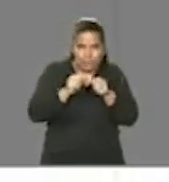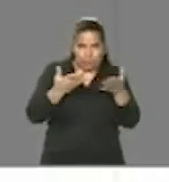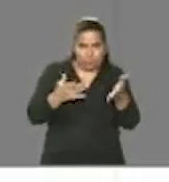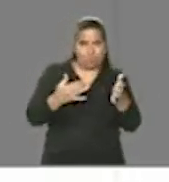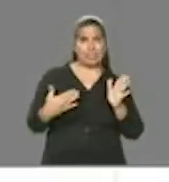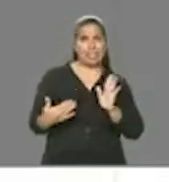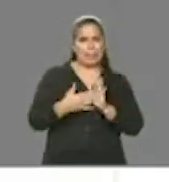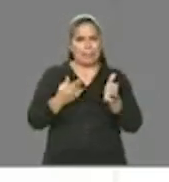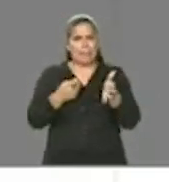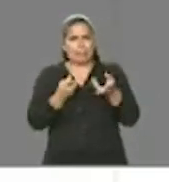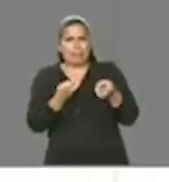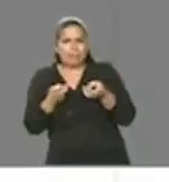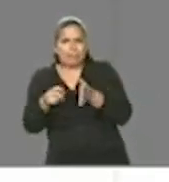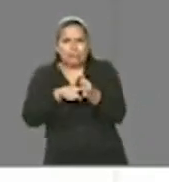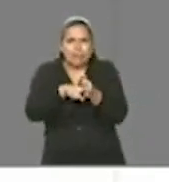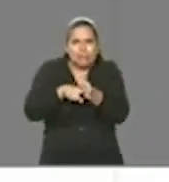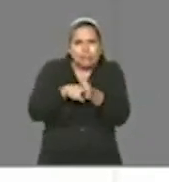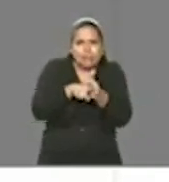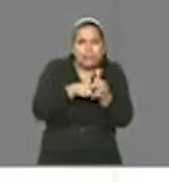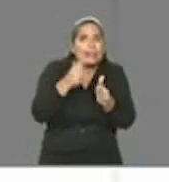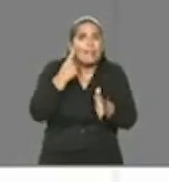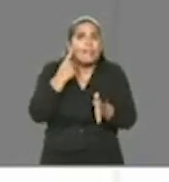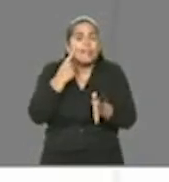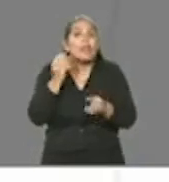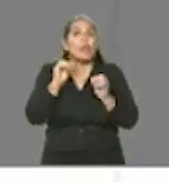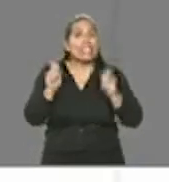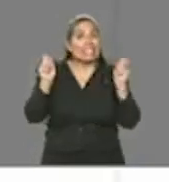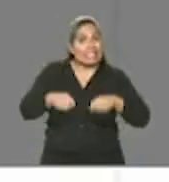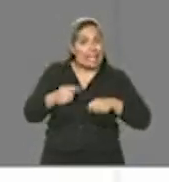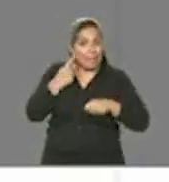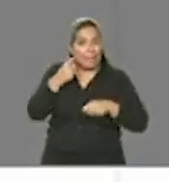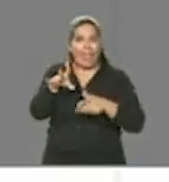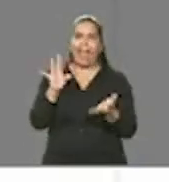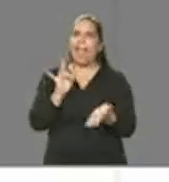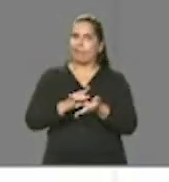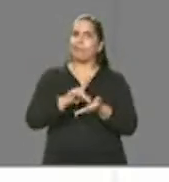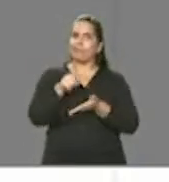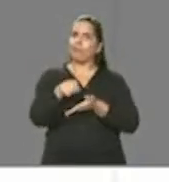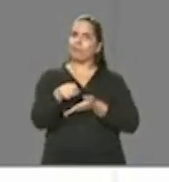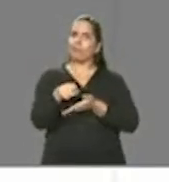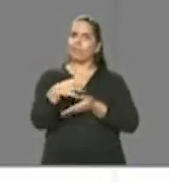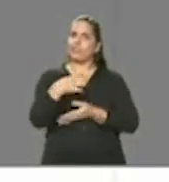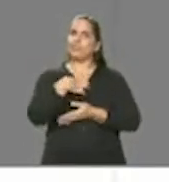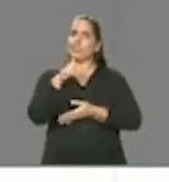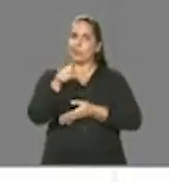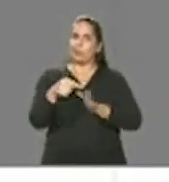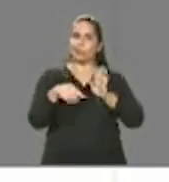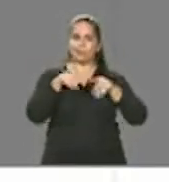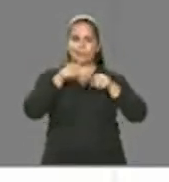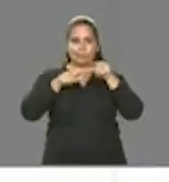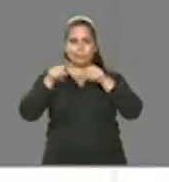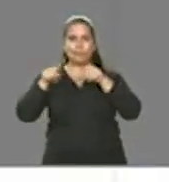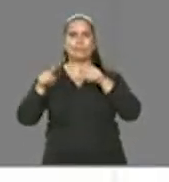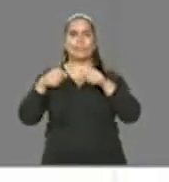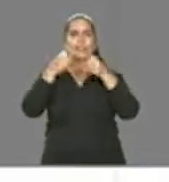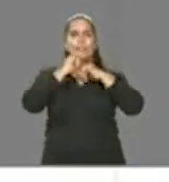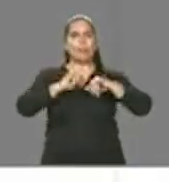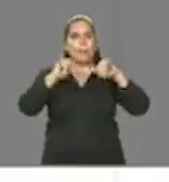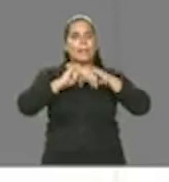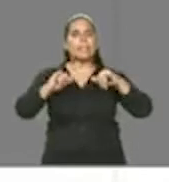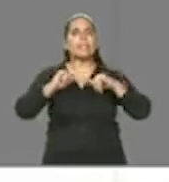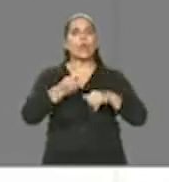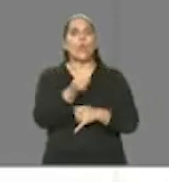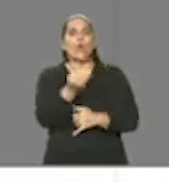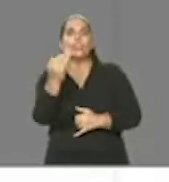verificar que, de fato, o modelo acompanha a realidade, certo? A gente é capaz de observar que tanto as pessoas que estão